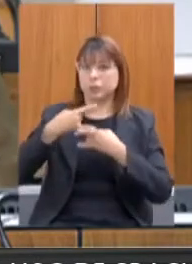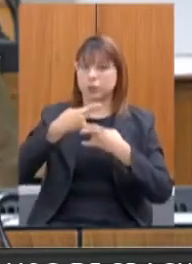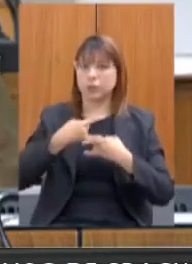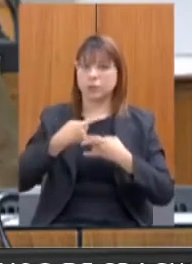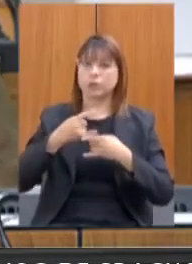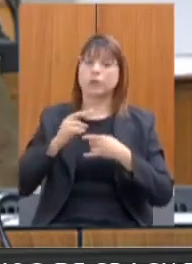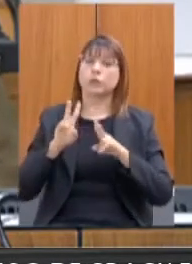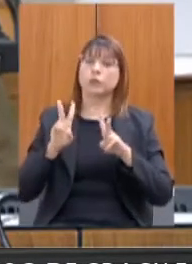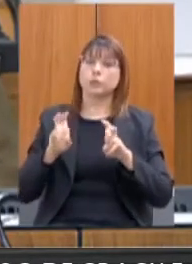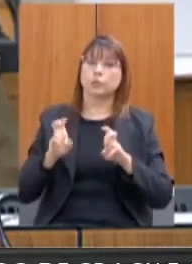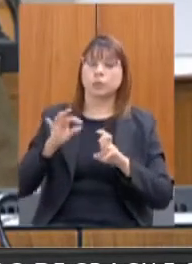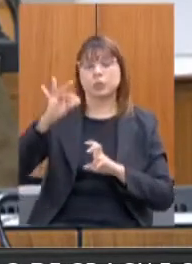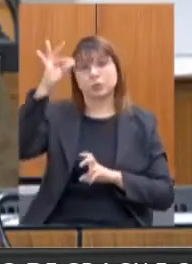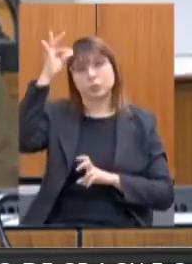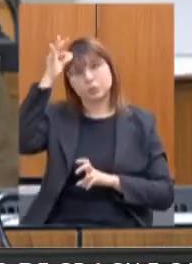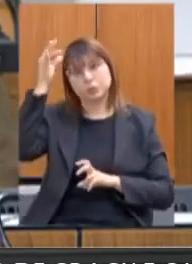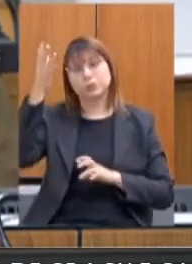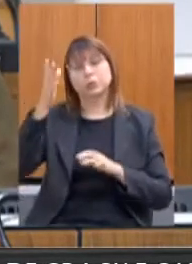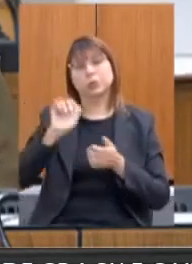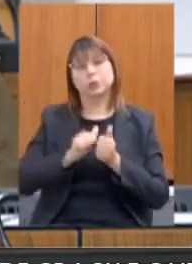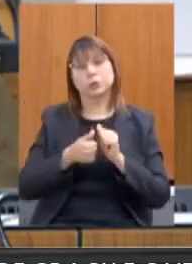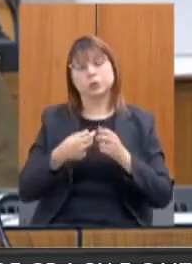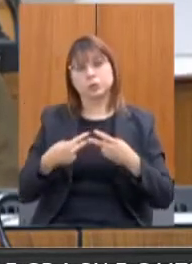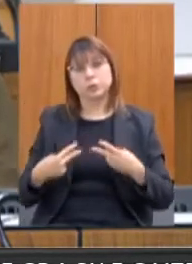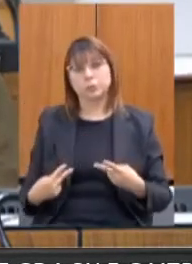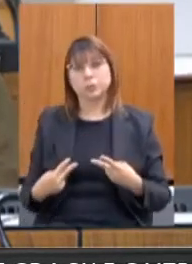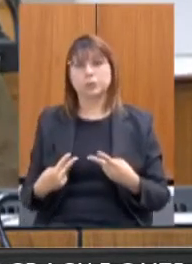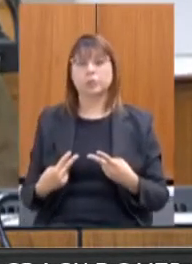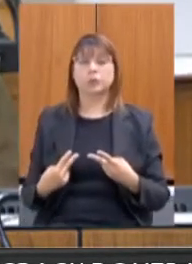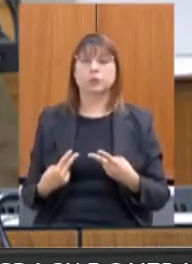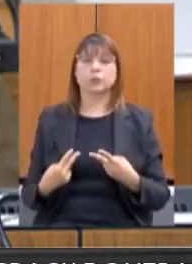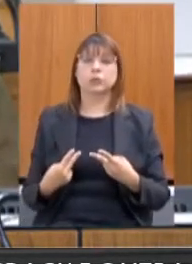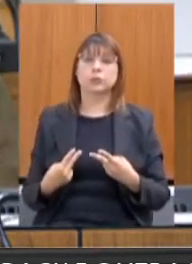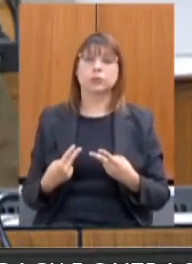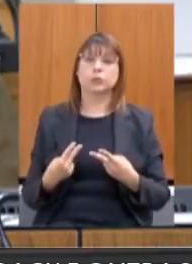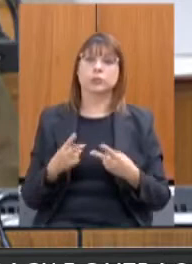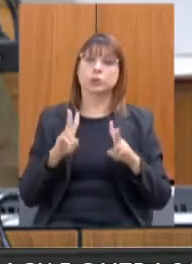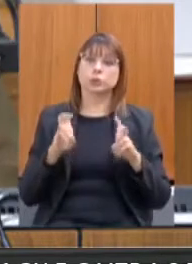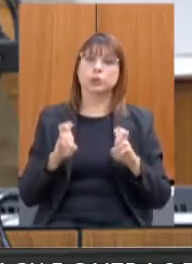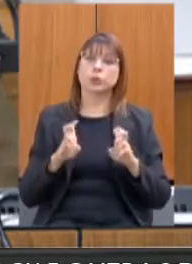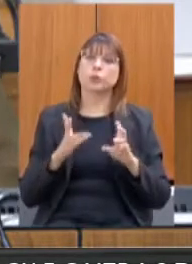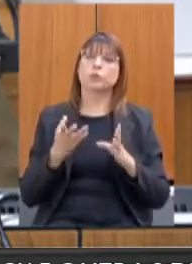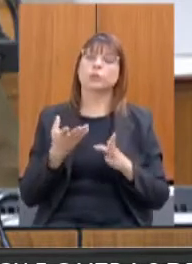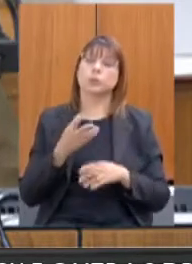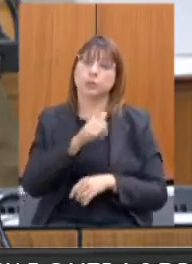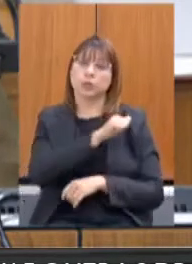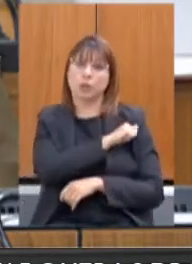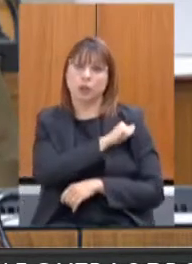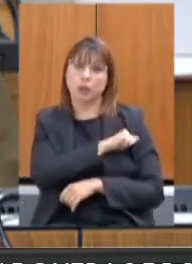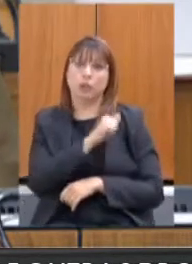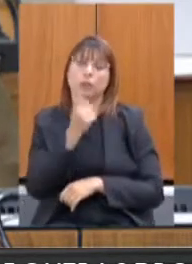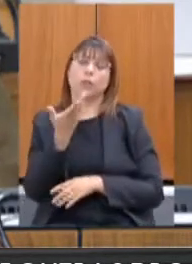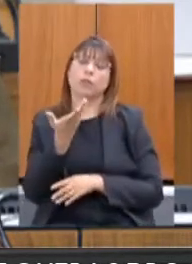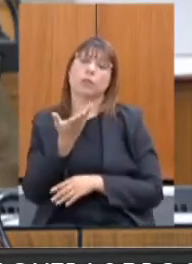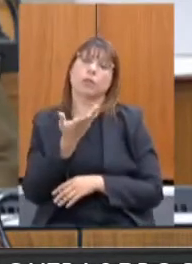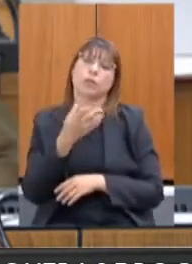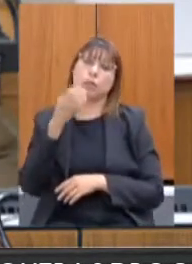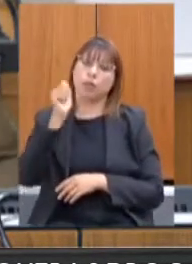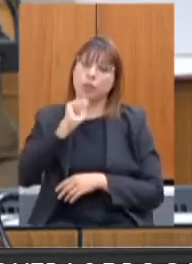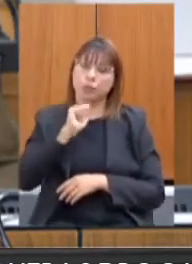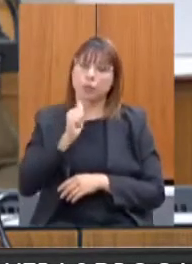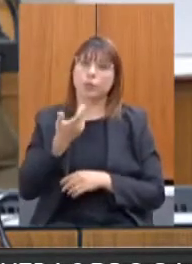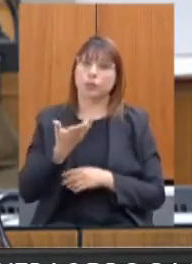espiritualidade e ao esporte como fatores de prevenção do uso e abuso de álcool, tabaco e outras drogas. E o tema,